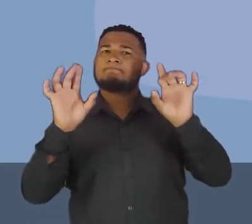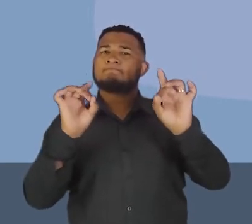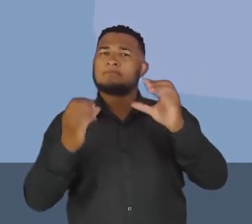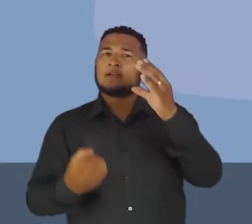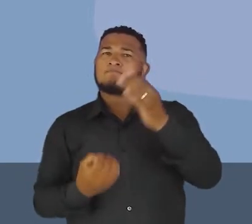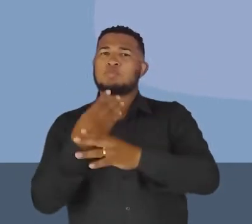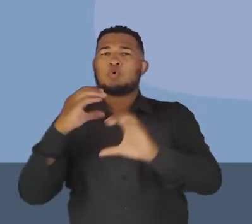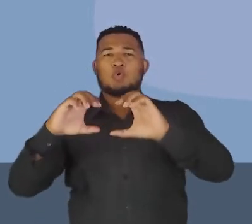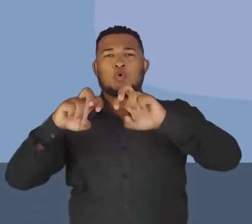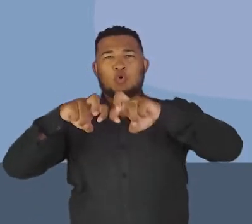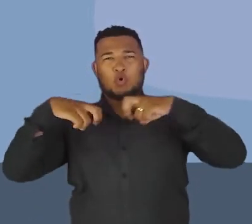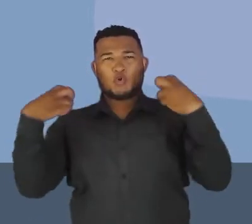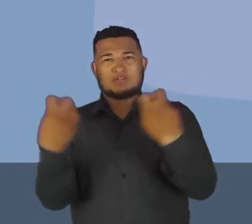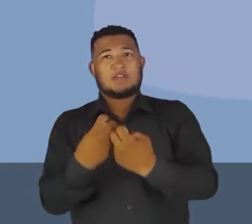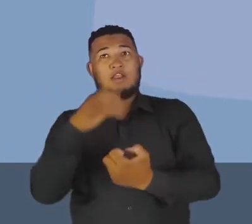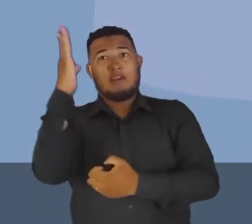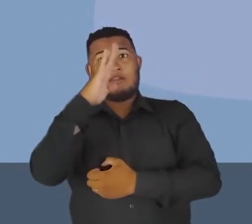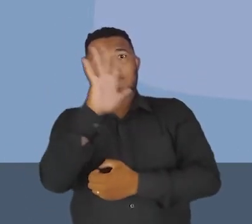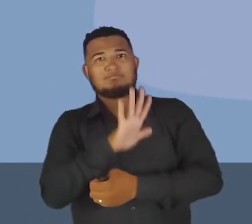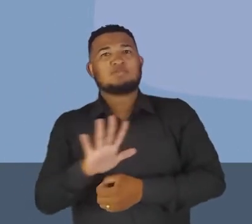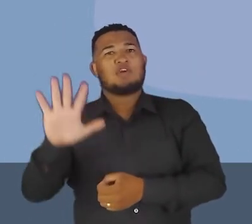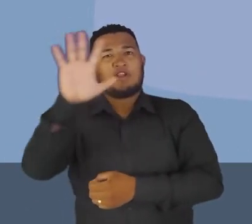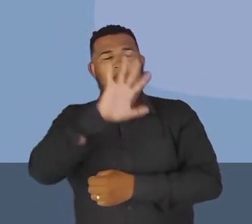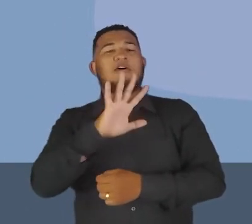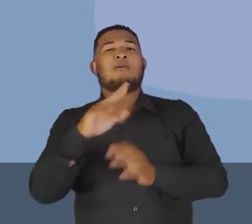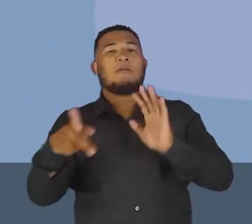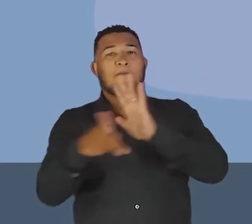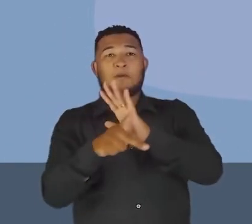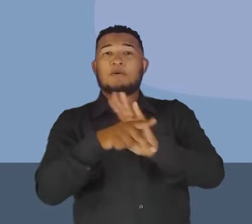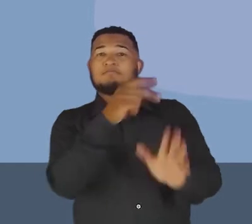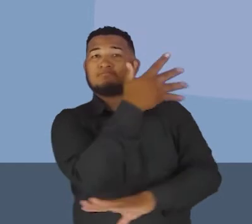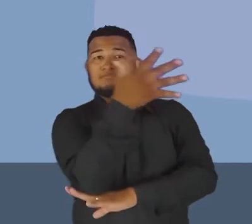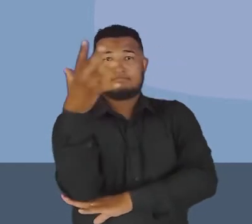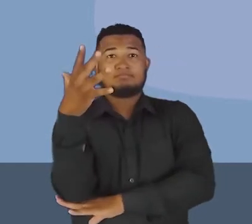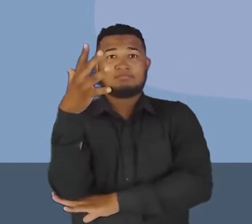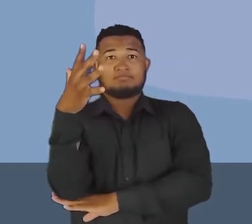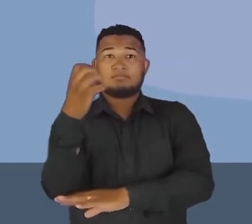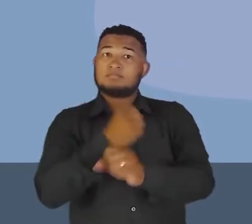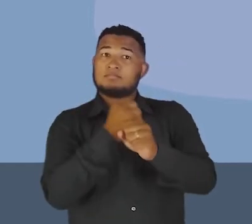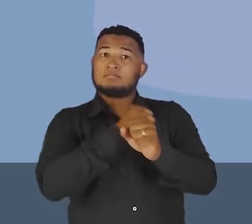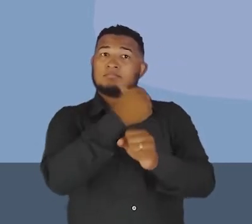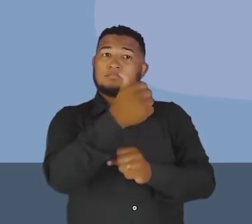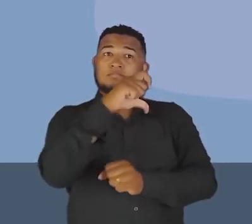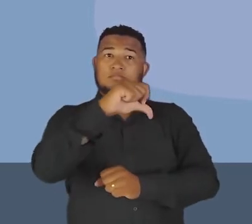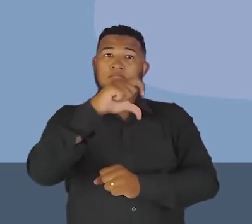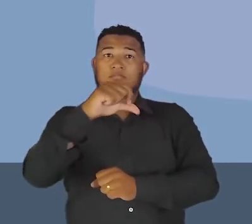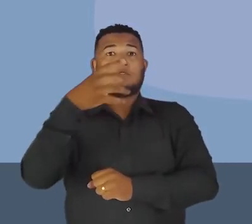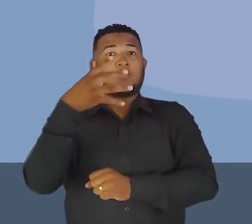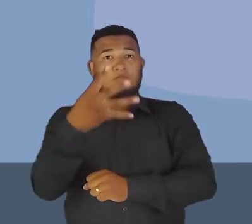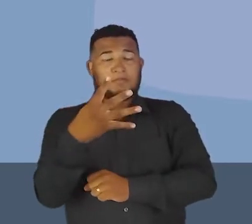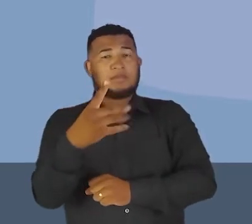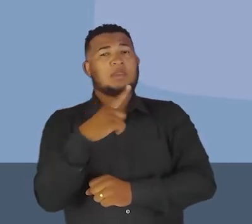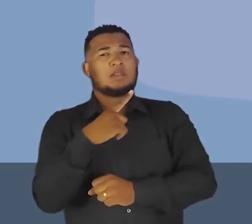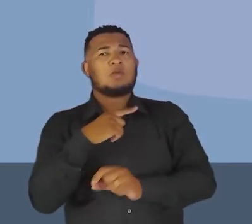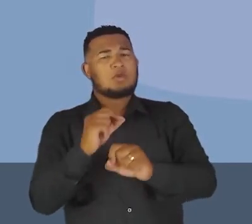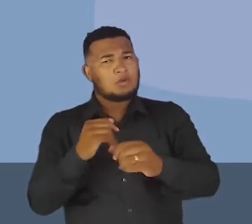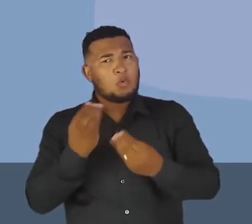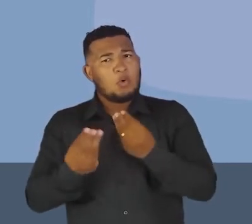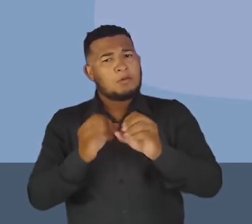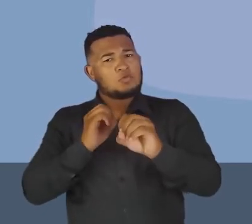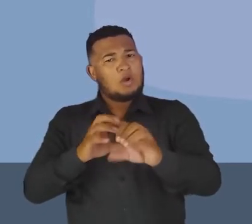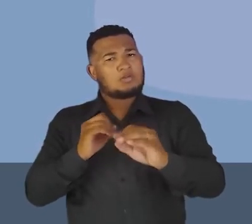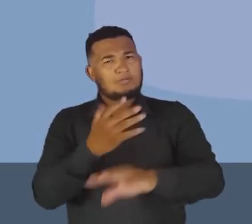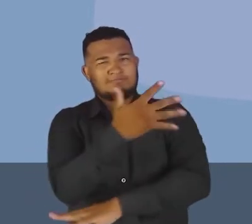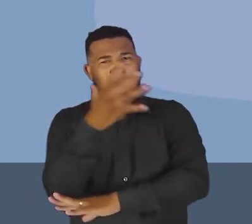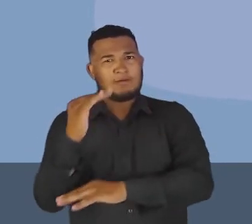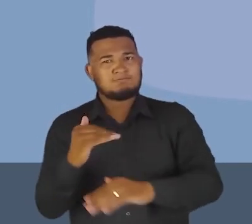Conselho Nacional do Meio Ambiente, que é nosso CONAMA, né? E em 94, a gente teve, então, os avanços da educação ambiental, que